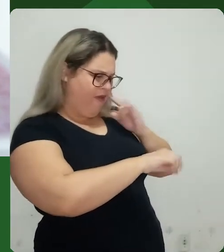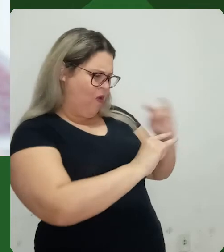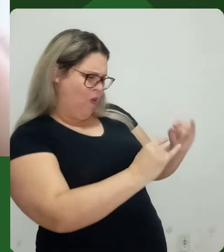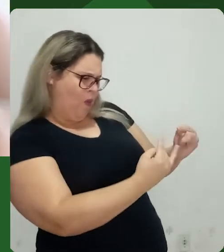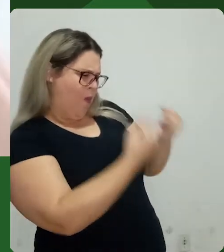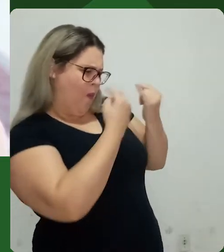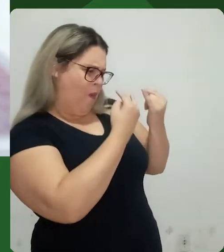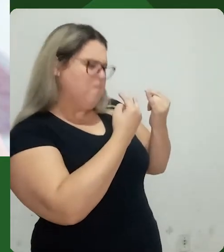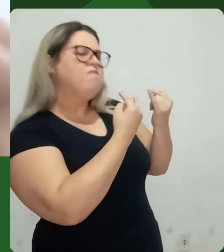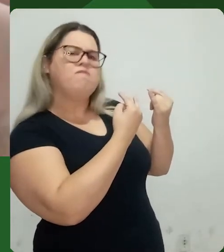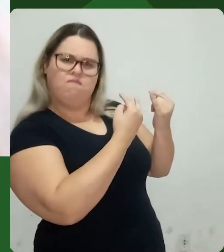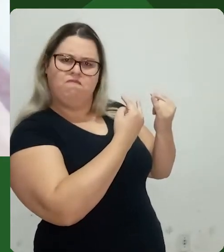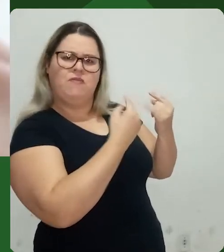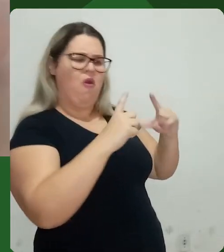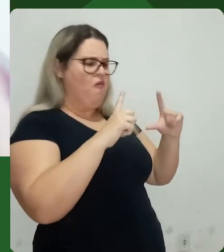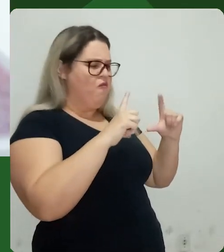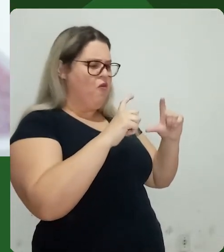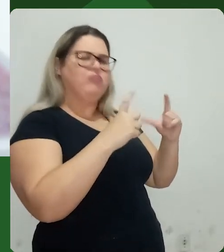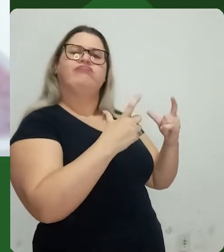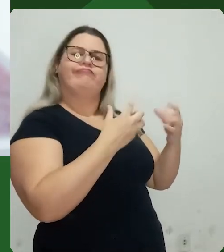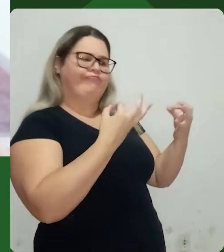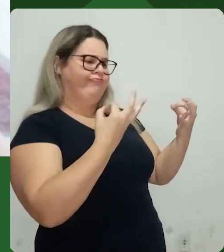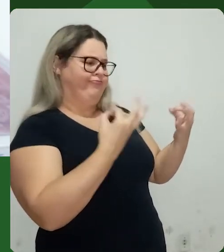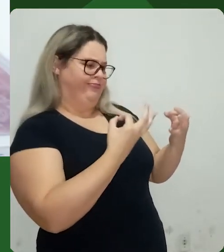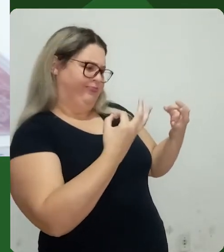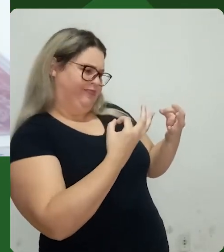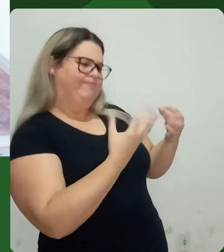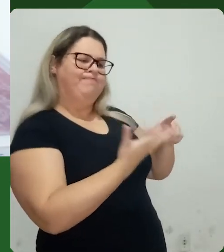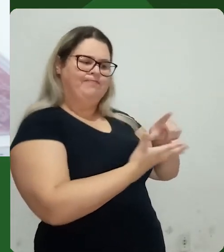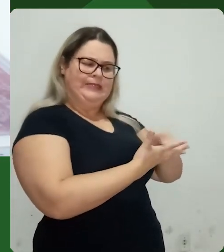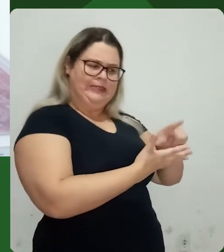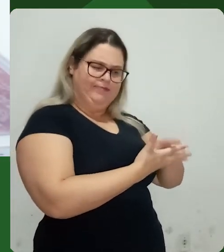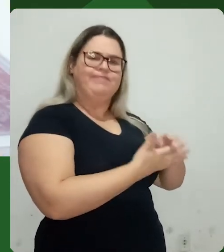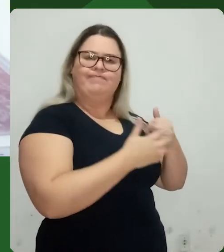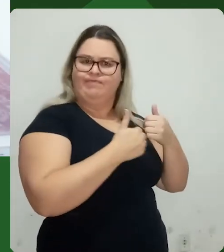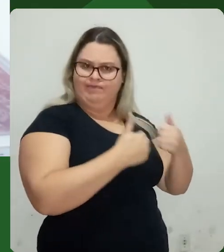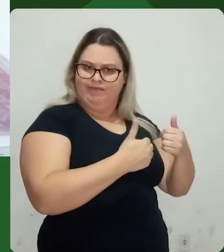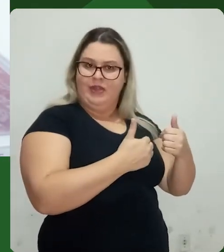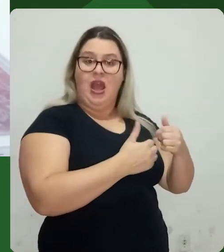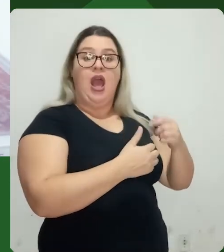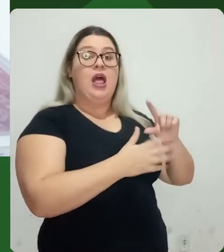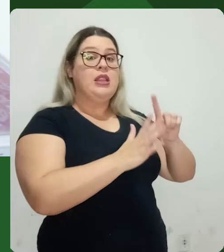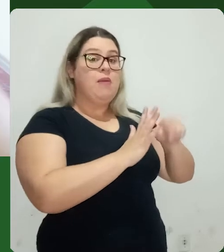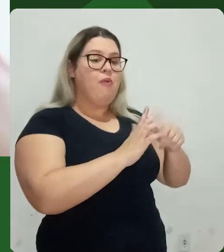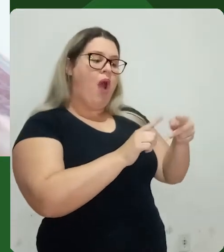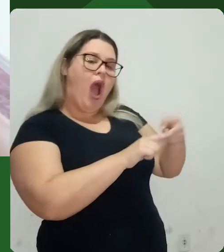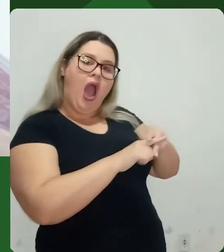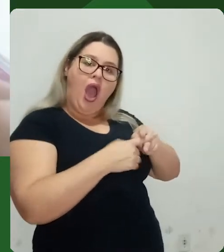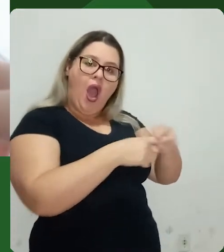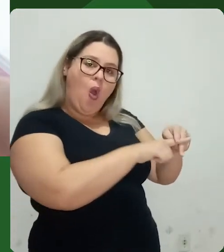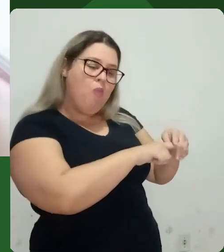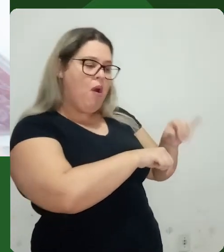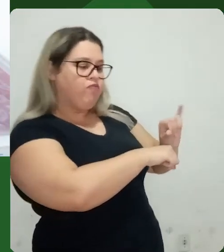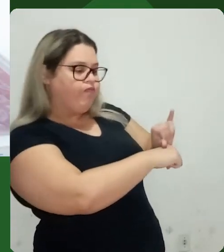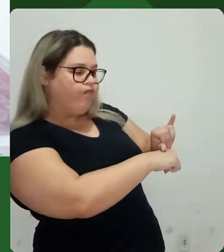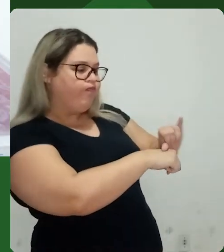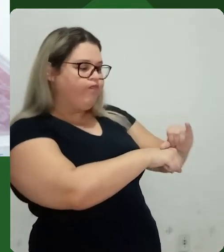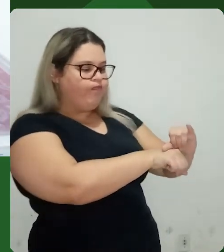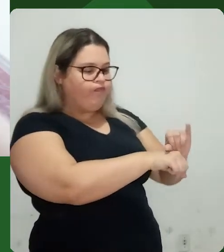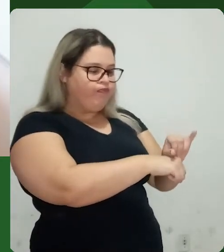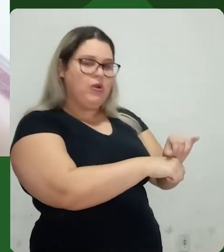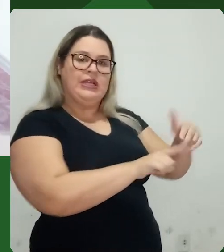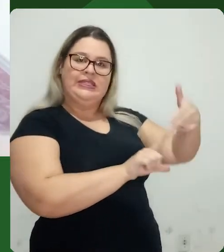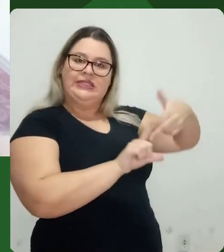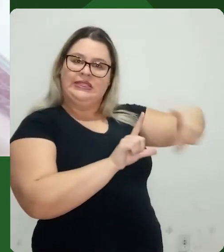e faz a limpeza desse produto. Tenha certeza que ele está bem apresentável pra fotografia. E só depois de você ter feito isso, você vai poder